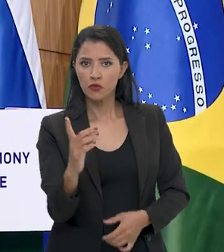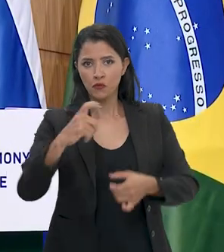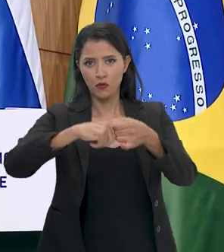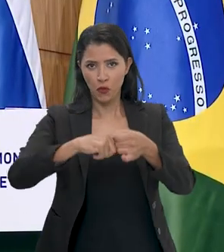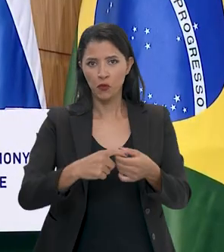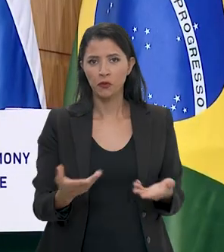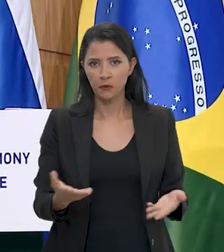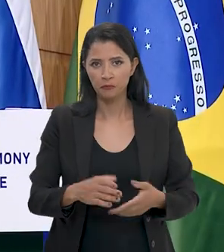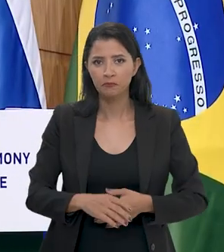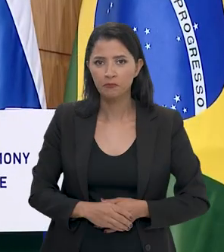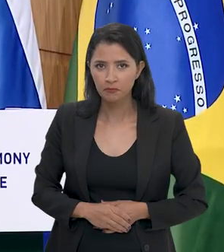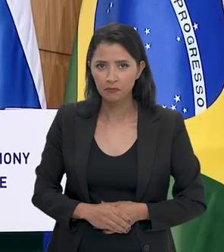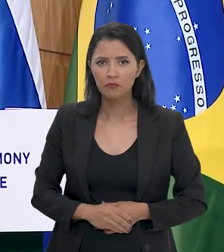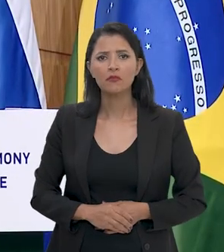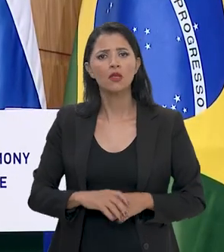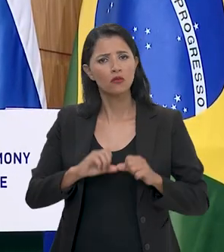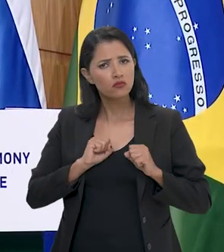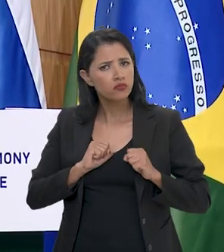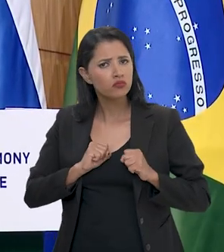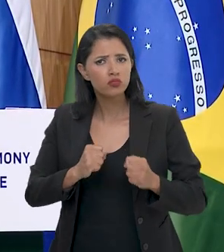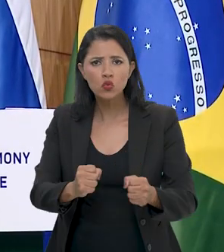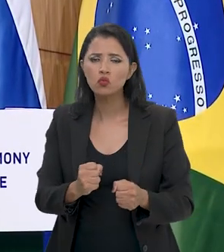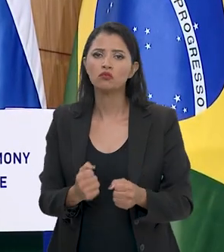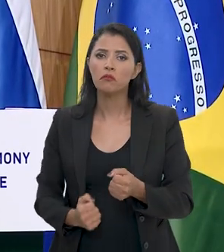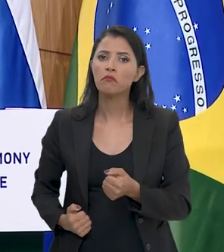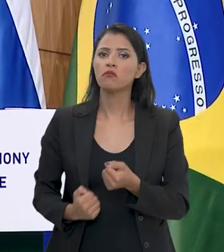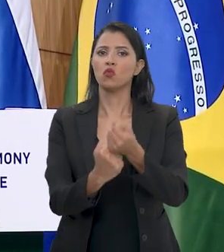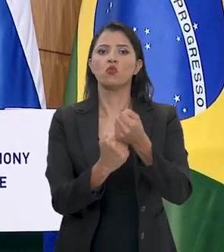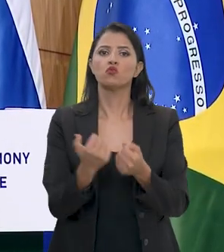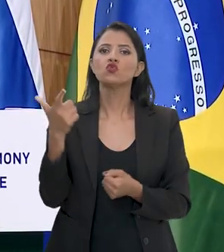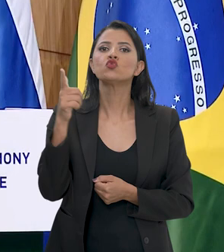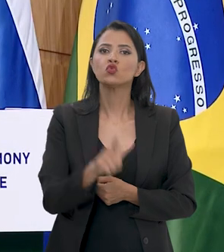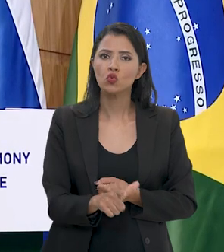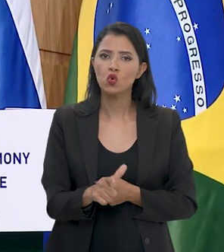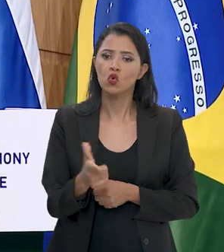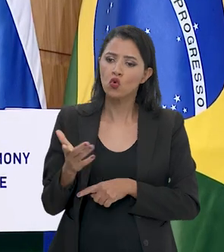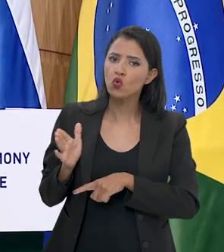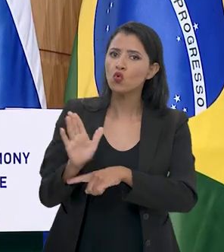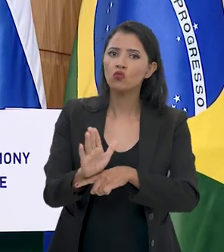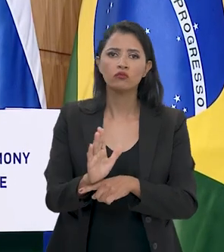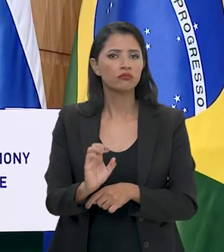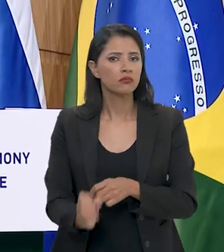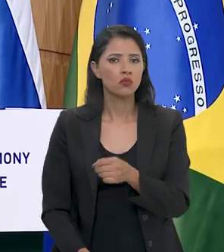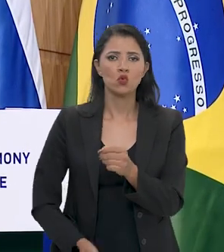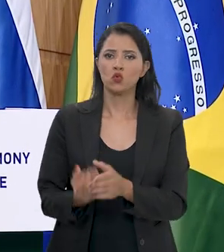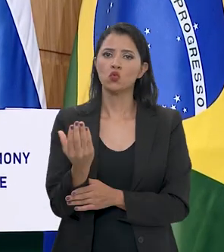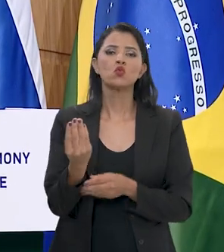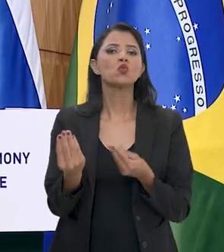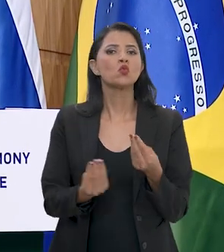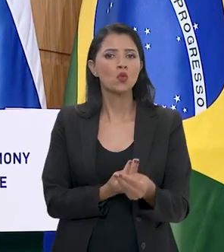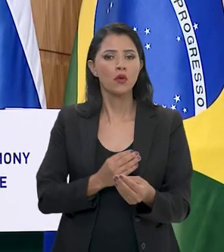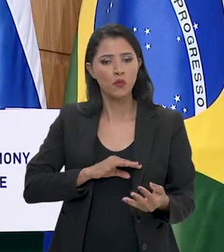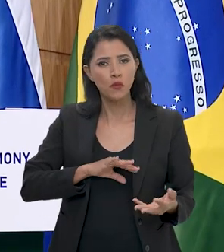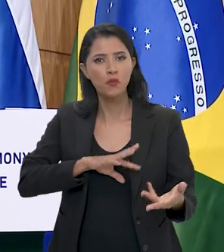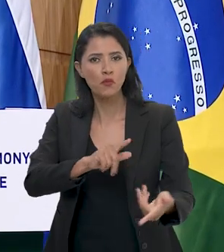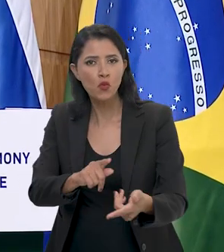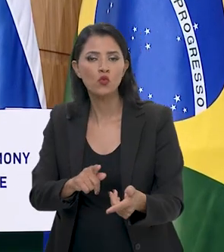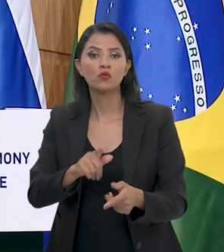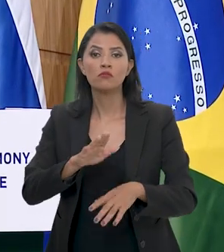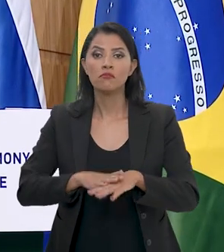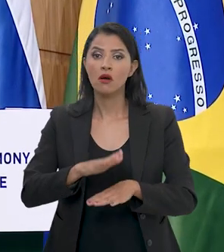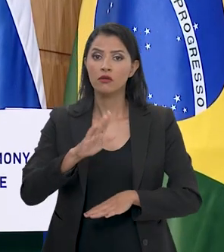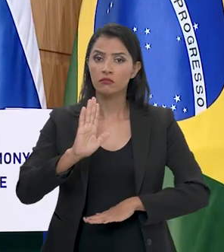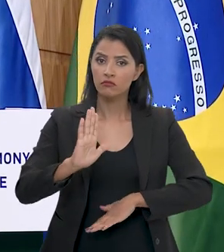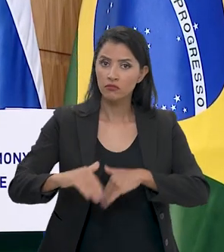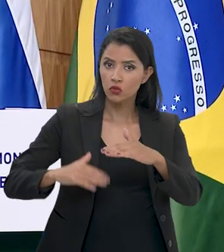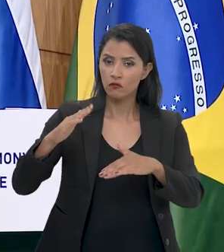está de volta, com a disposição de contribuir novamente para a construção de um mundo